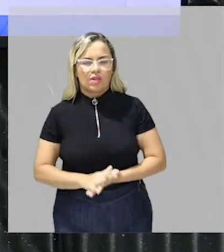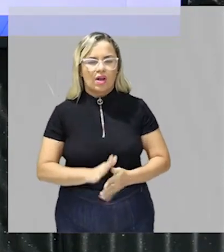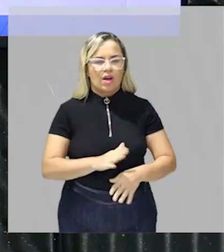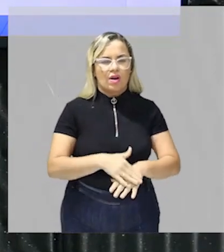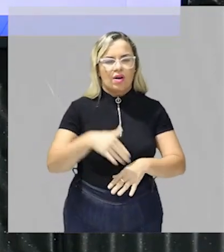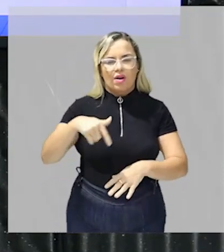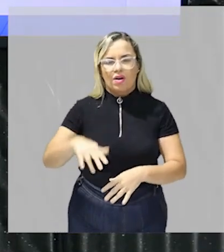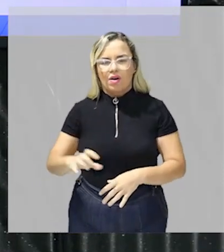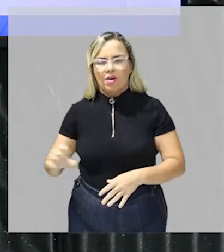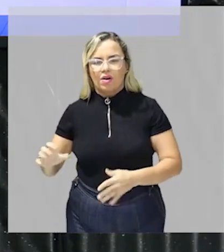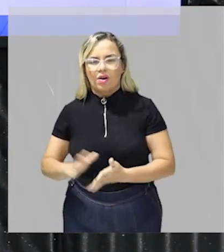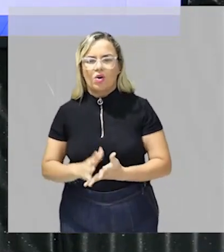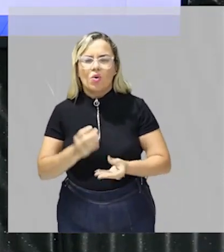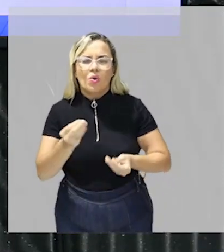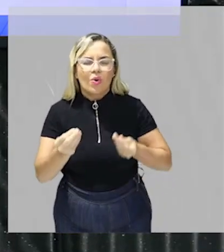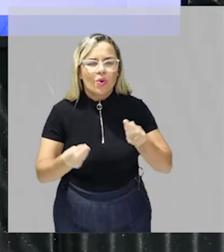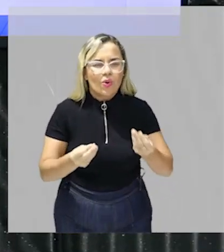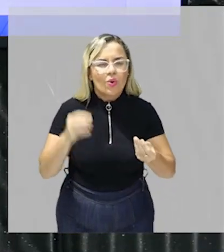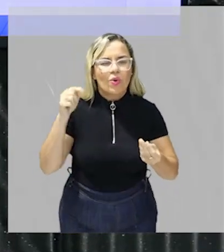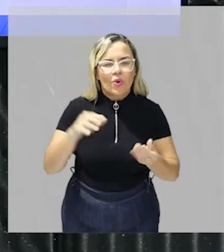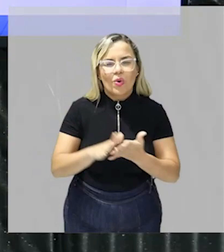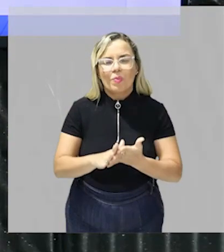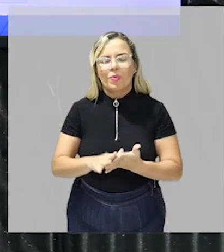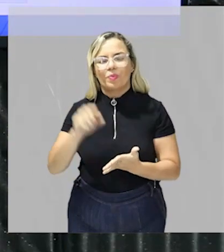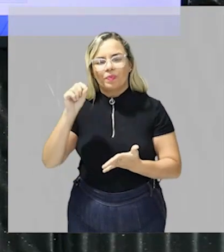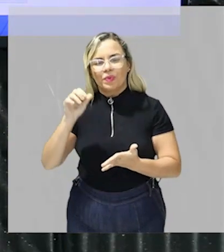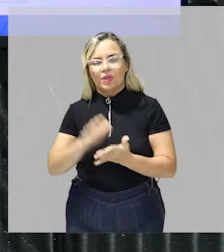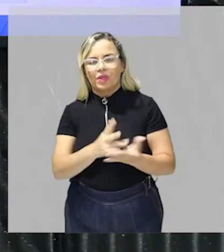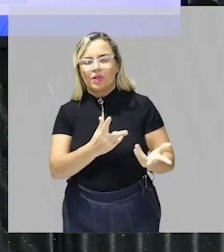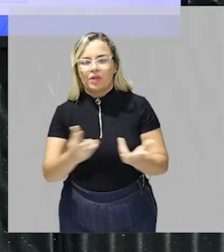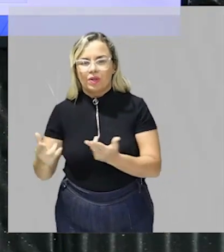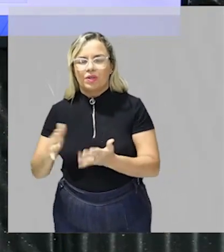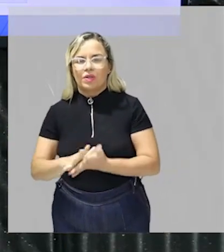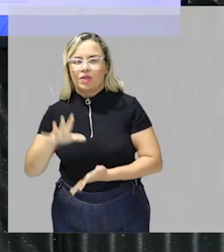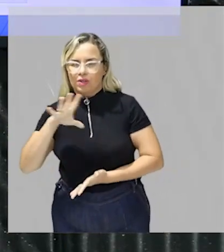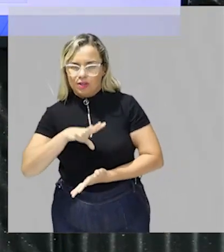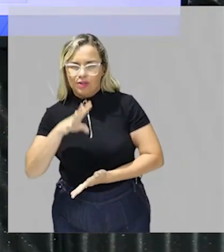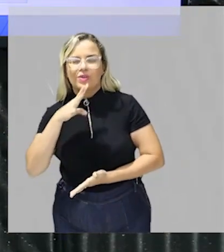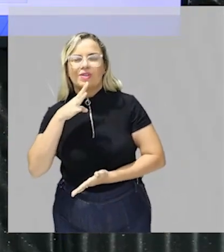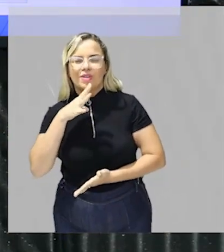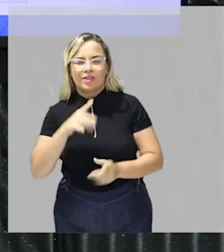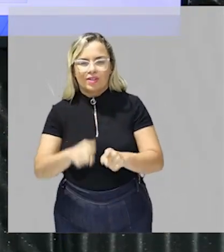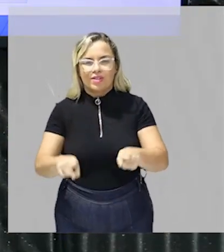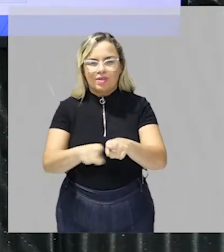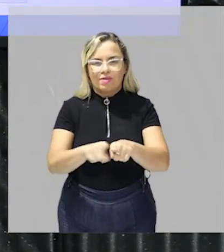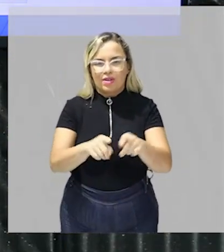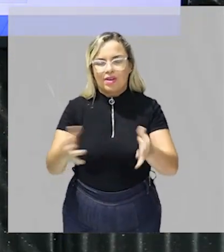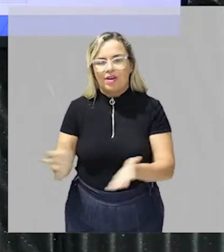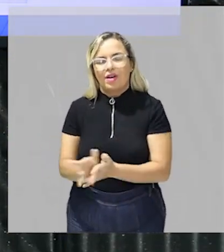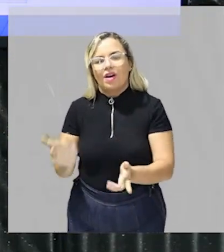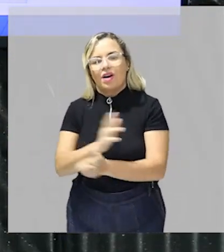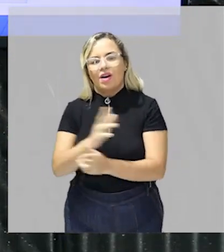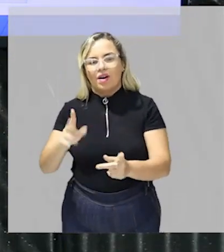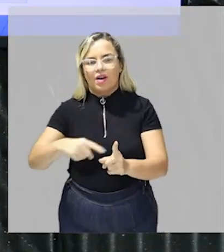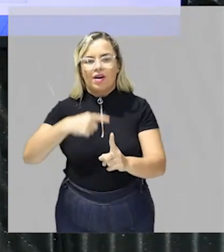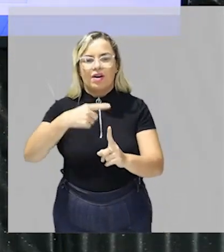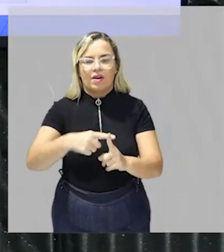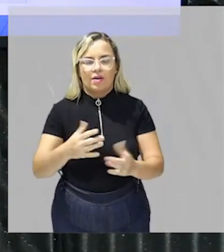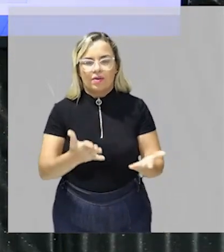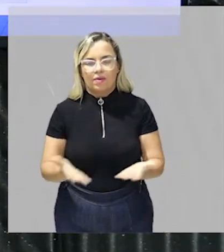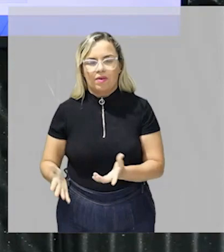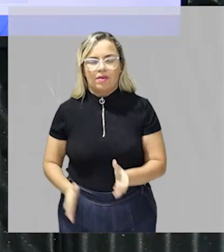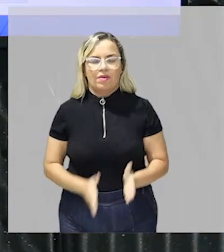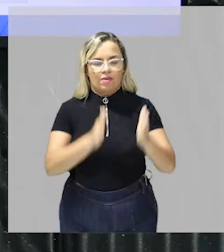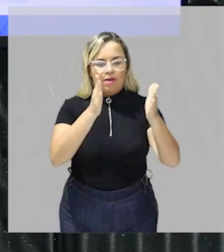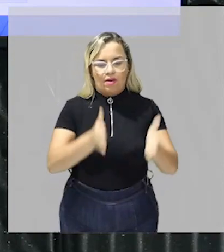igualmente como assim como em português relação de adição então eu tenho además